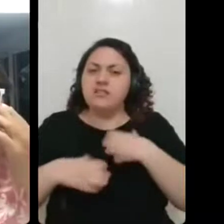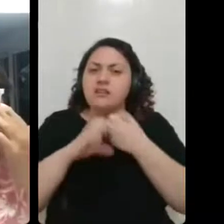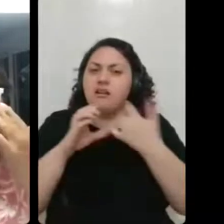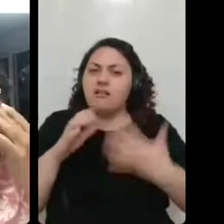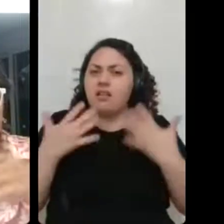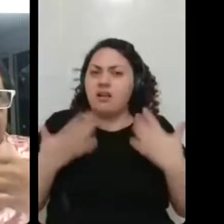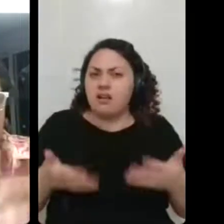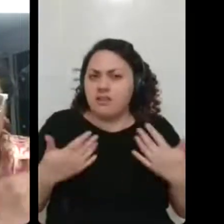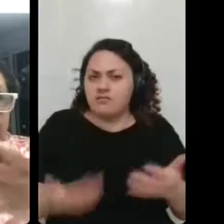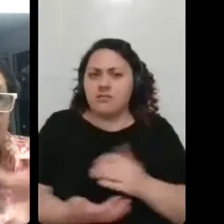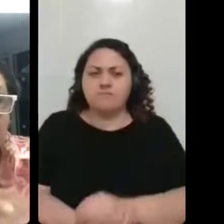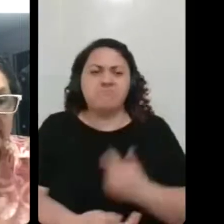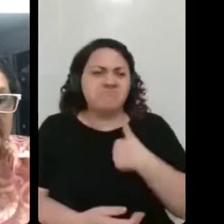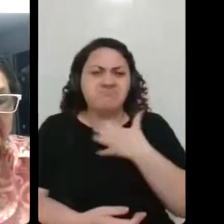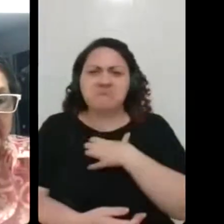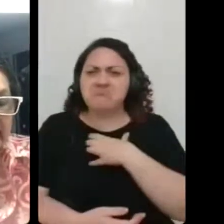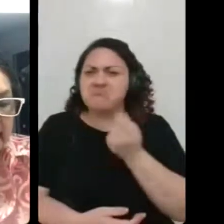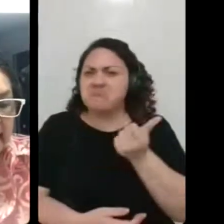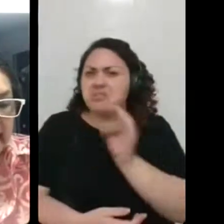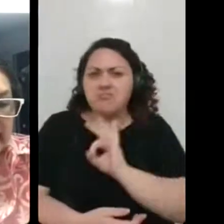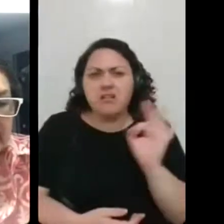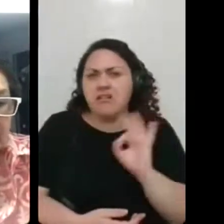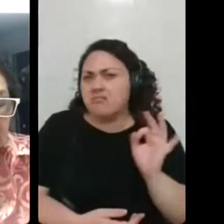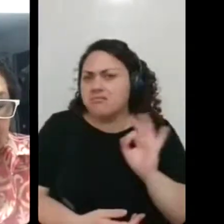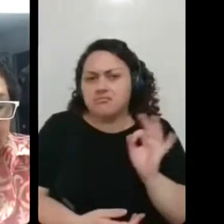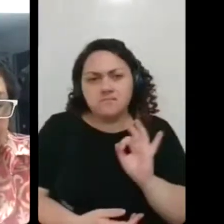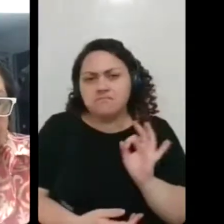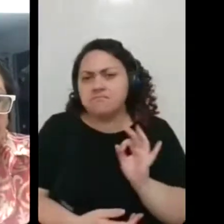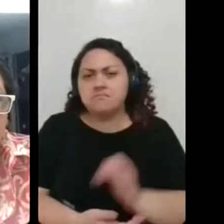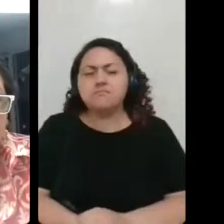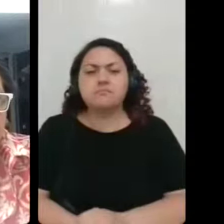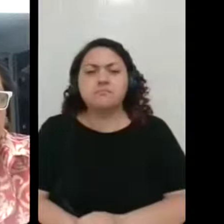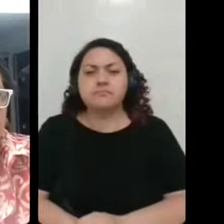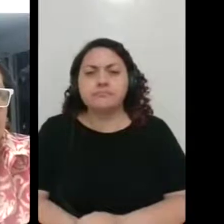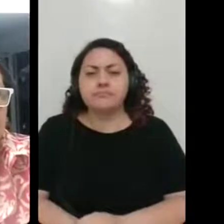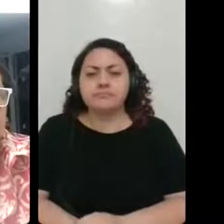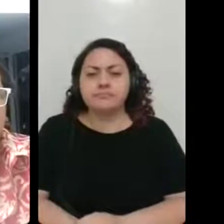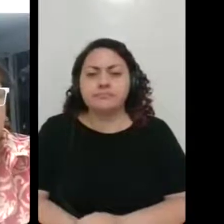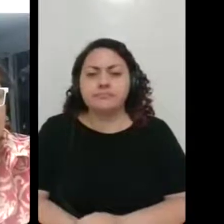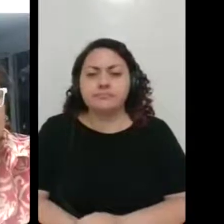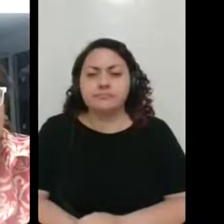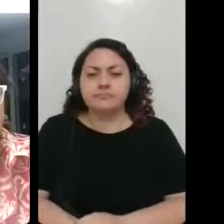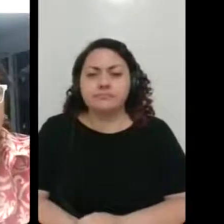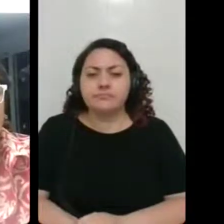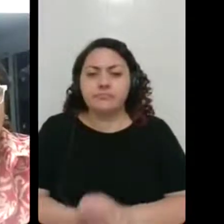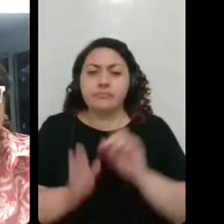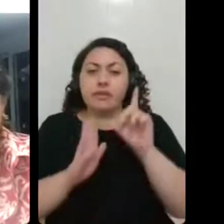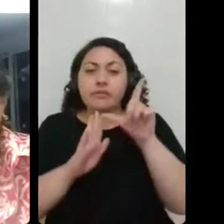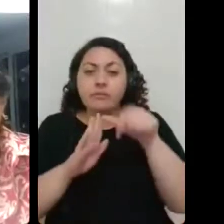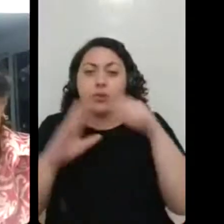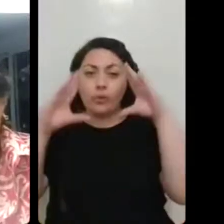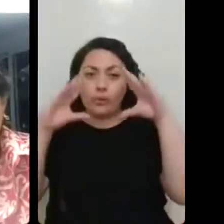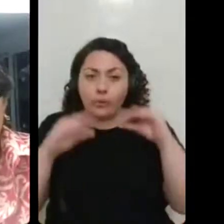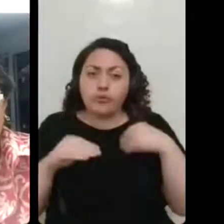eu não sentia praticamente nada, assim. Inclusive, na noite em que eu precisei chamar